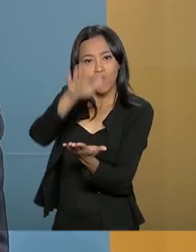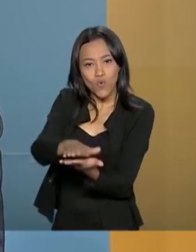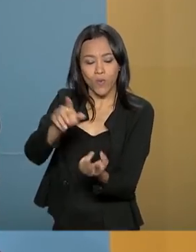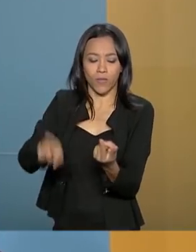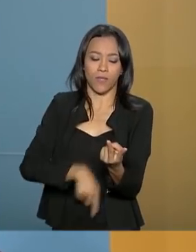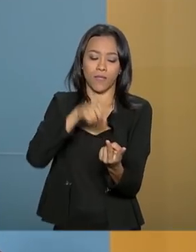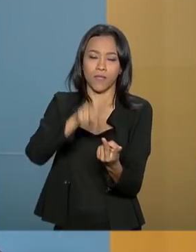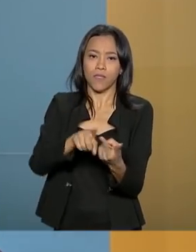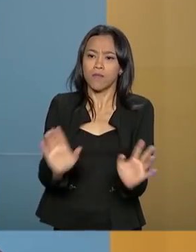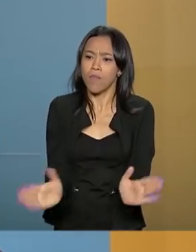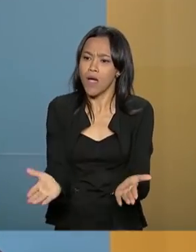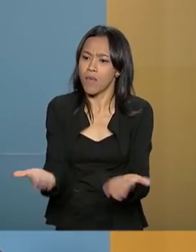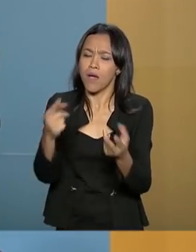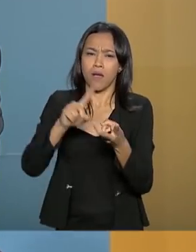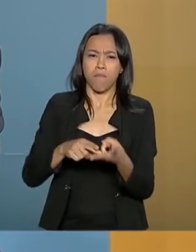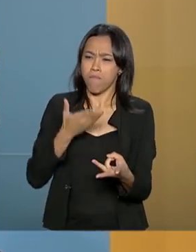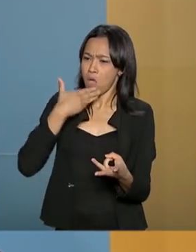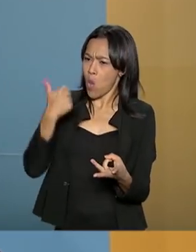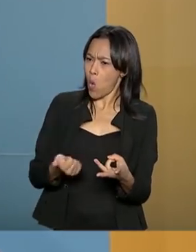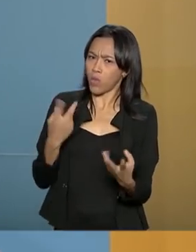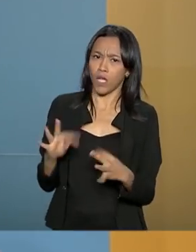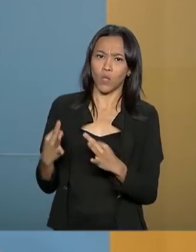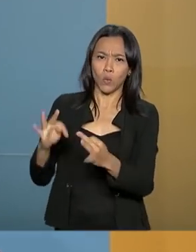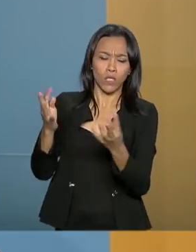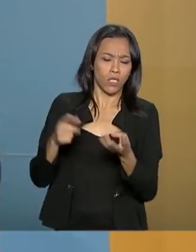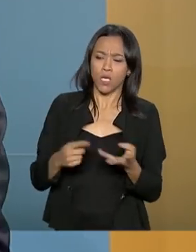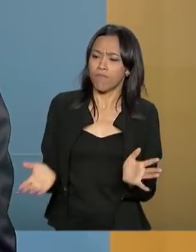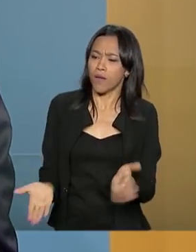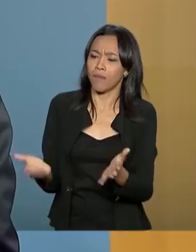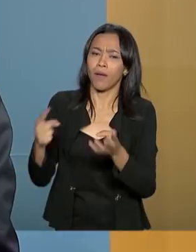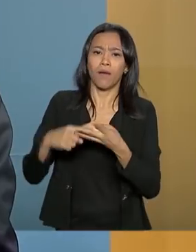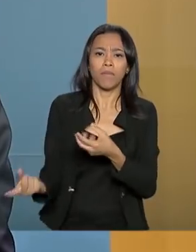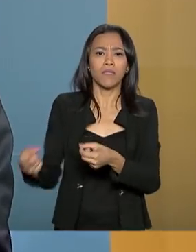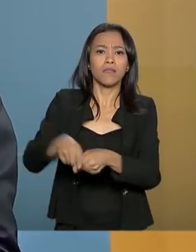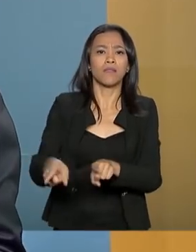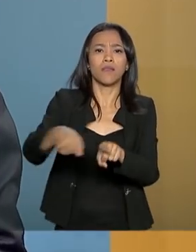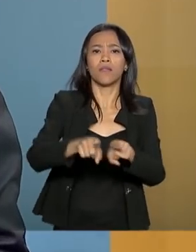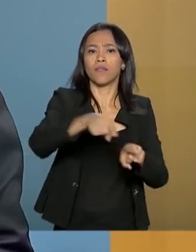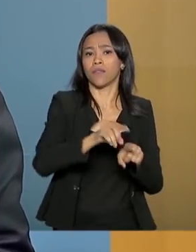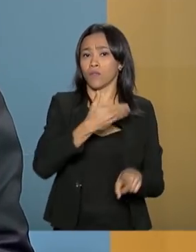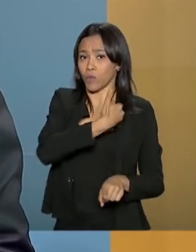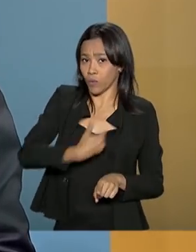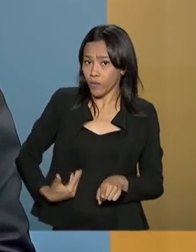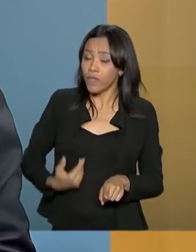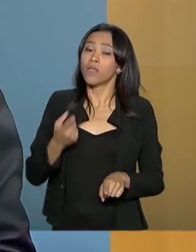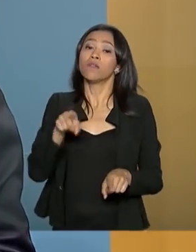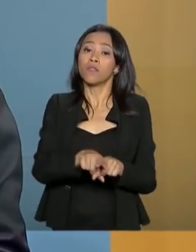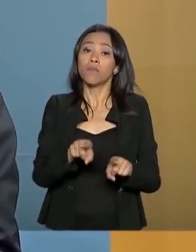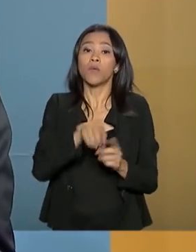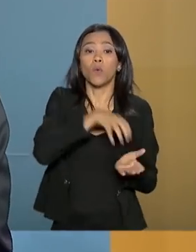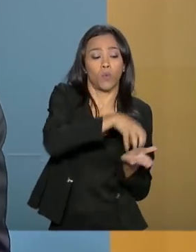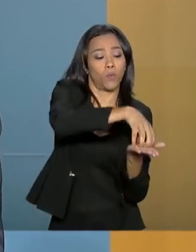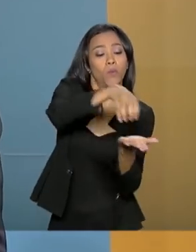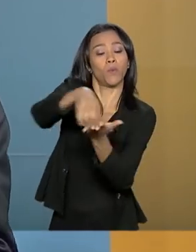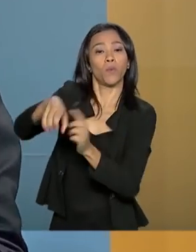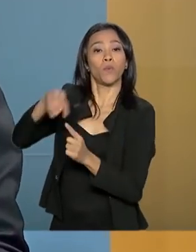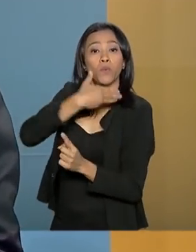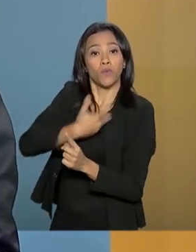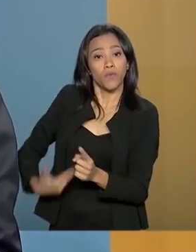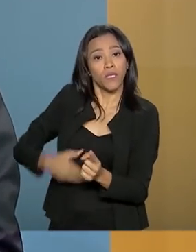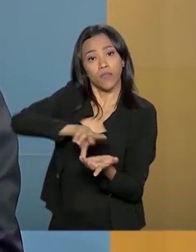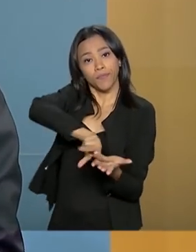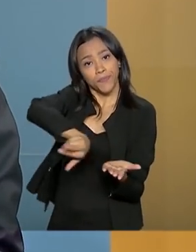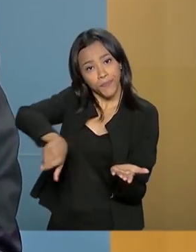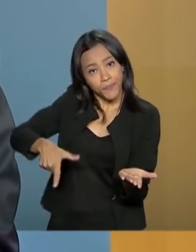incentivo, das melhores tecnologias, de parceria com os governos do Estado, as agências ambientais, estaduais, enfim, é uma